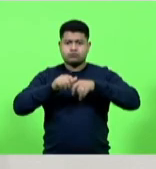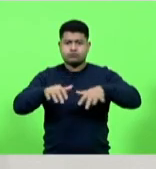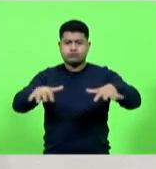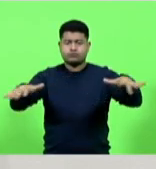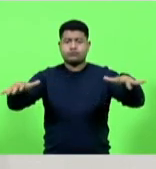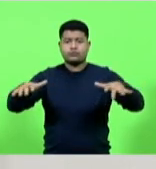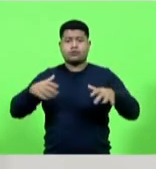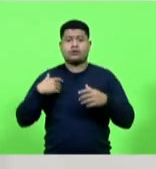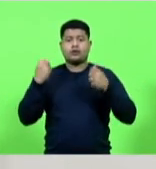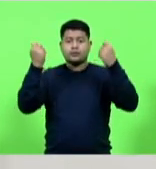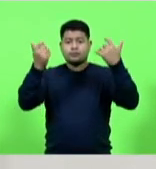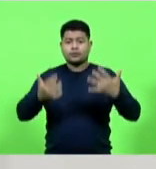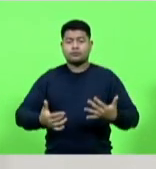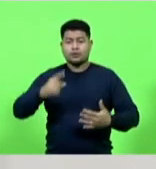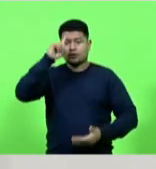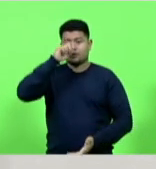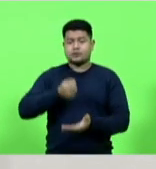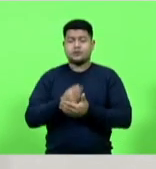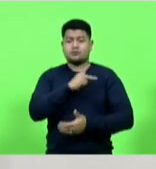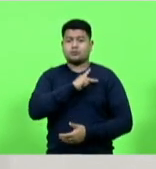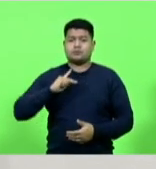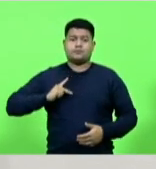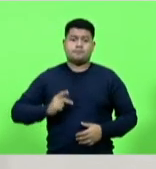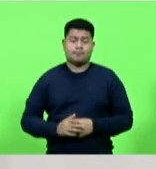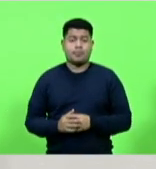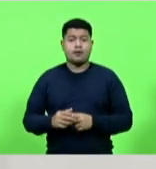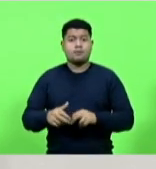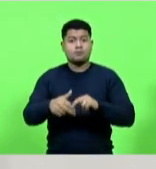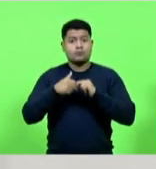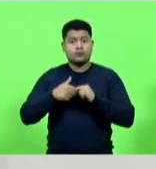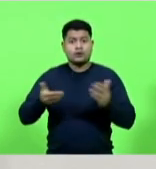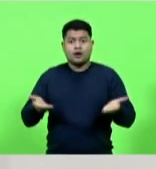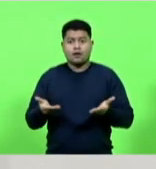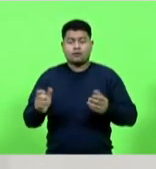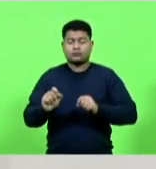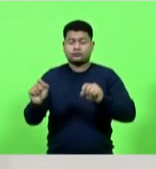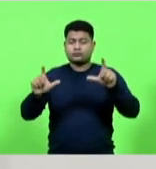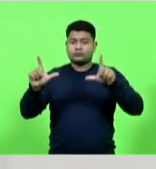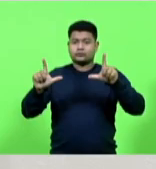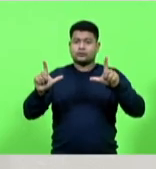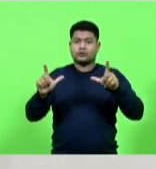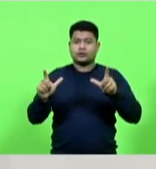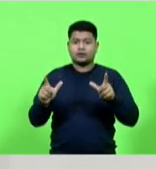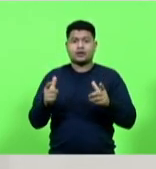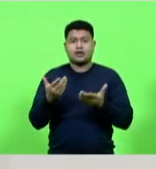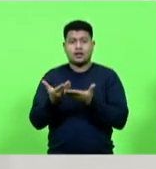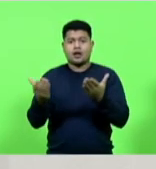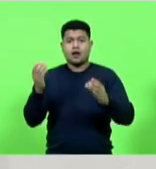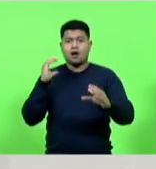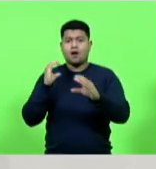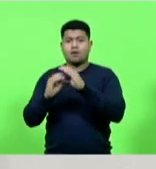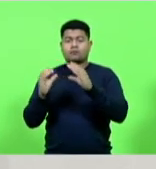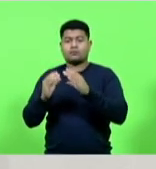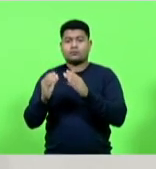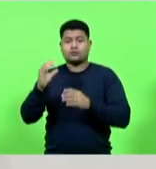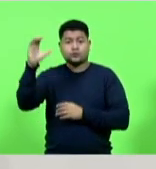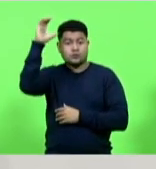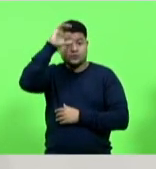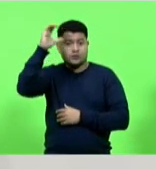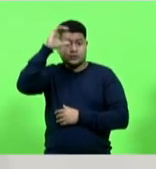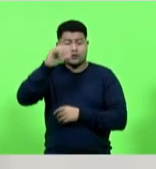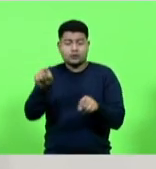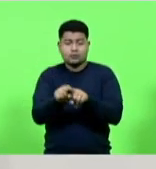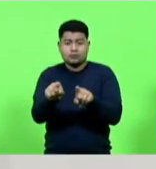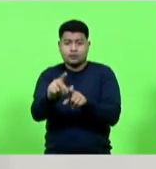públicos é por isso que nos chama atenção que em plena pandemia quando a comunicação de campanhas de conscientização e vacinação